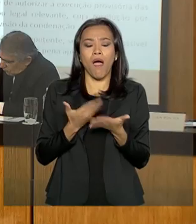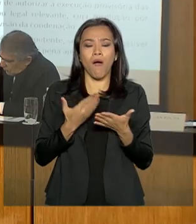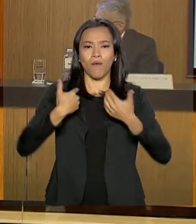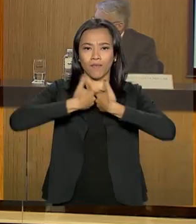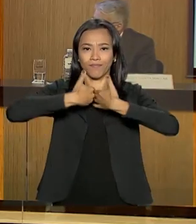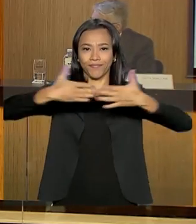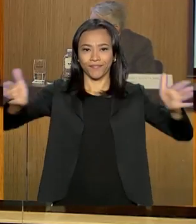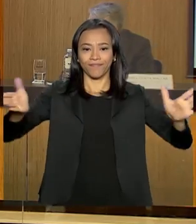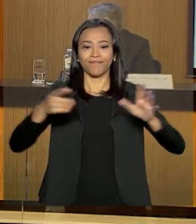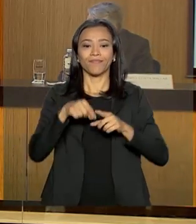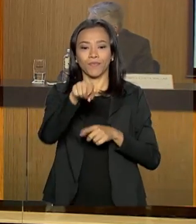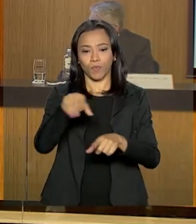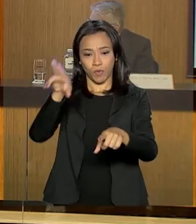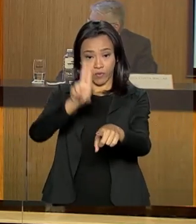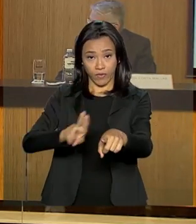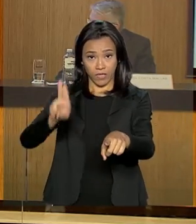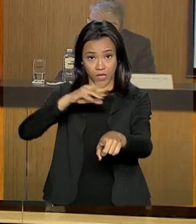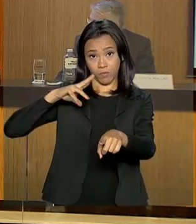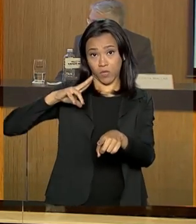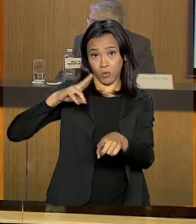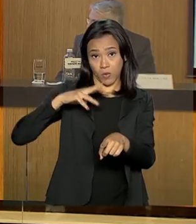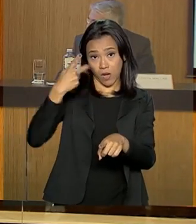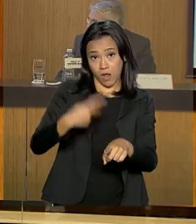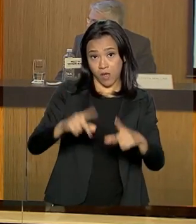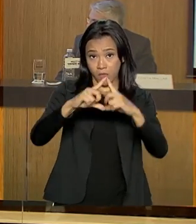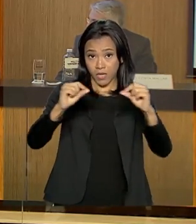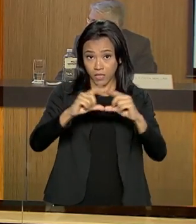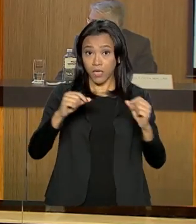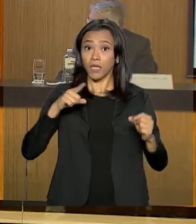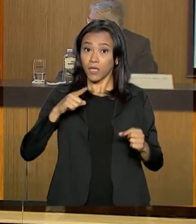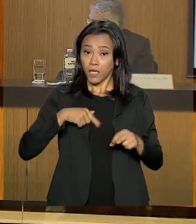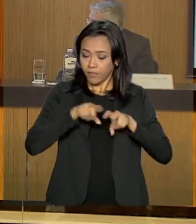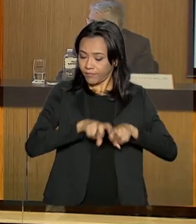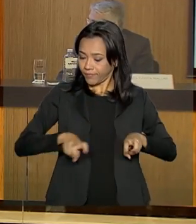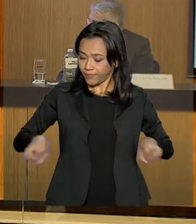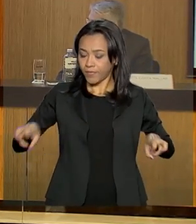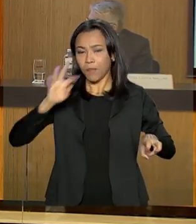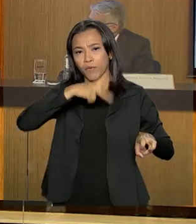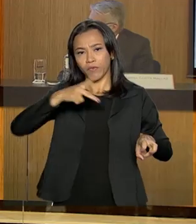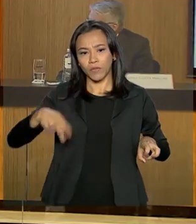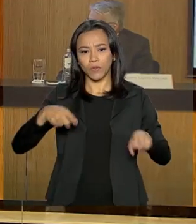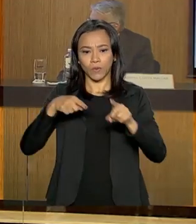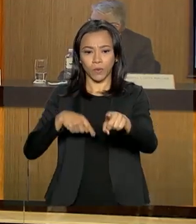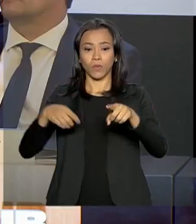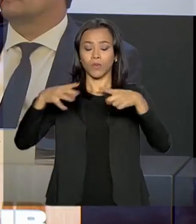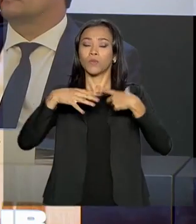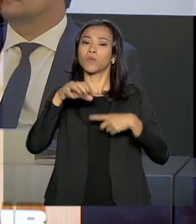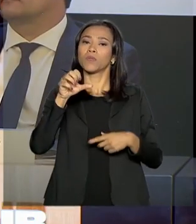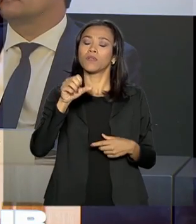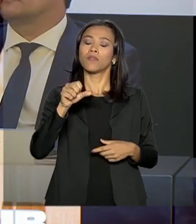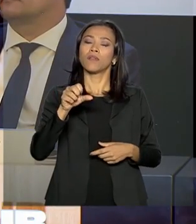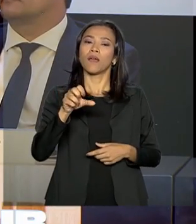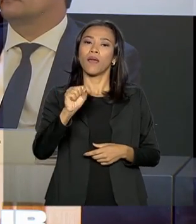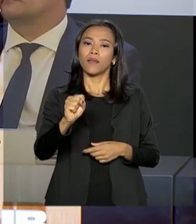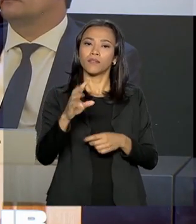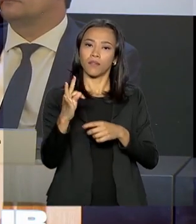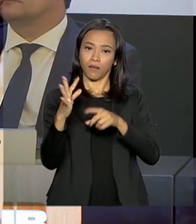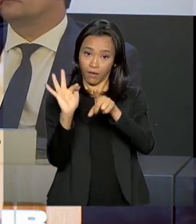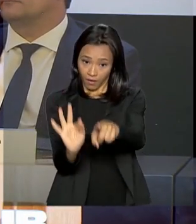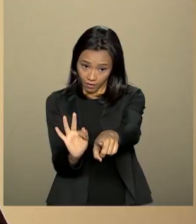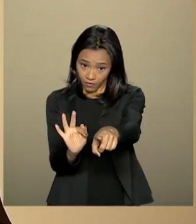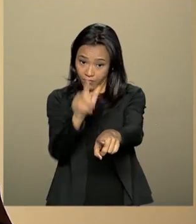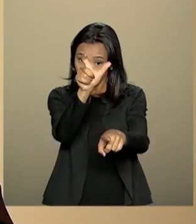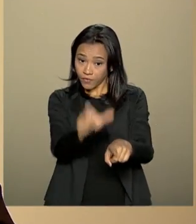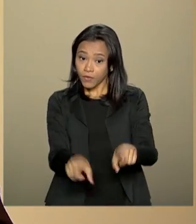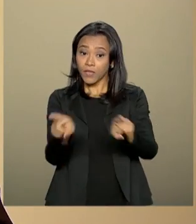de Brasília, que conta como membros do corpo docente, ministros do Supremo Tribunal Federal, como Luiz Roberto Barroso